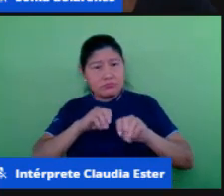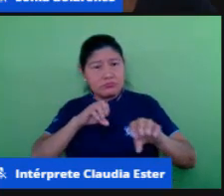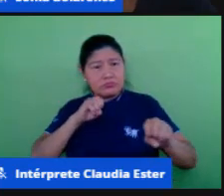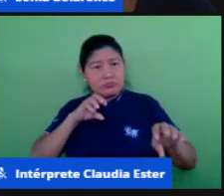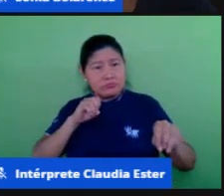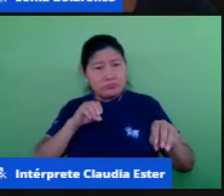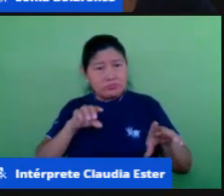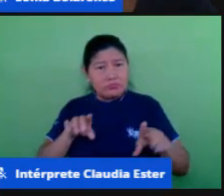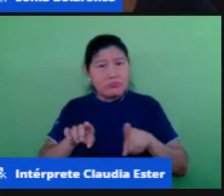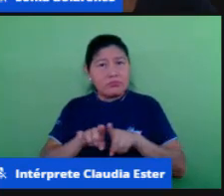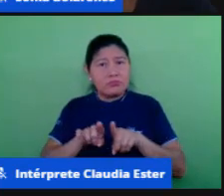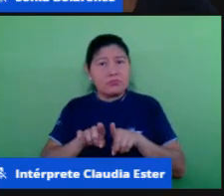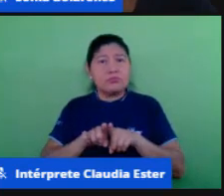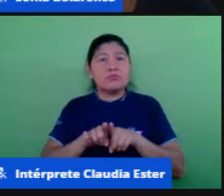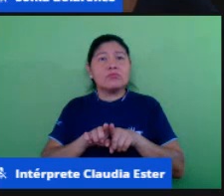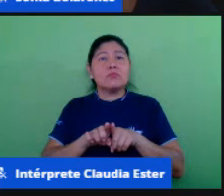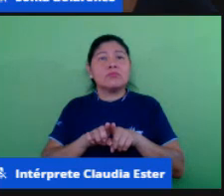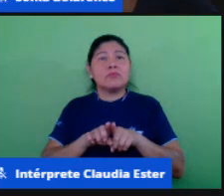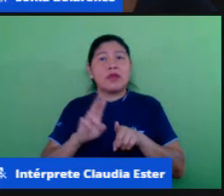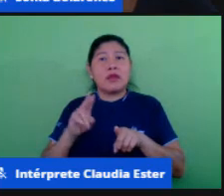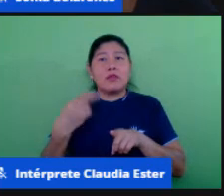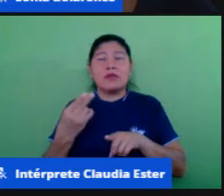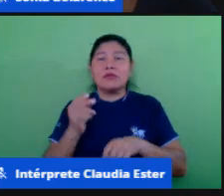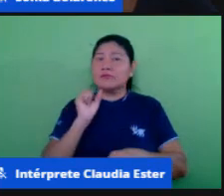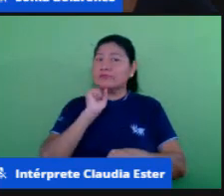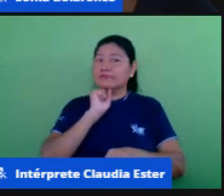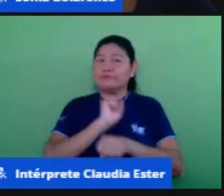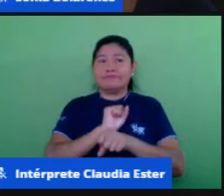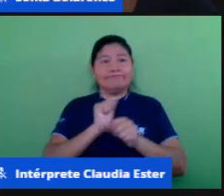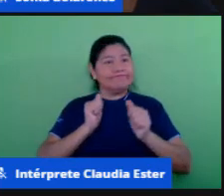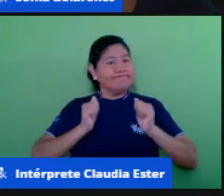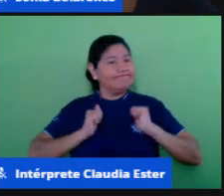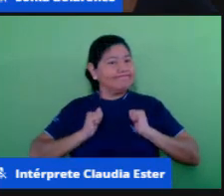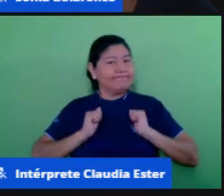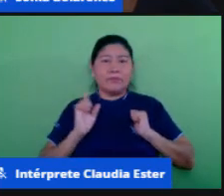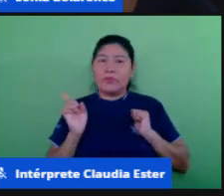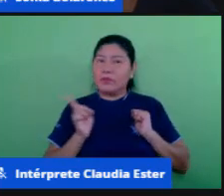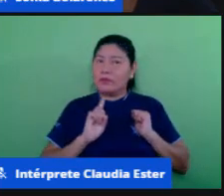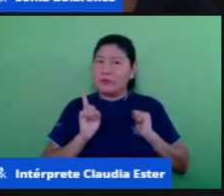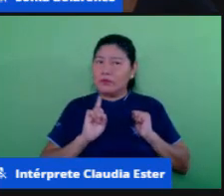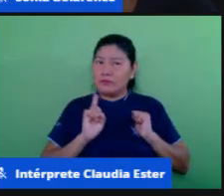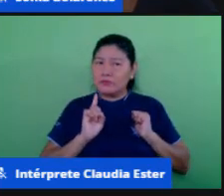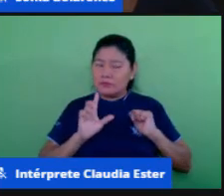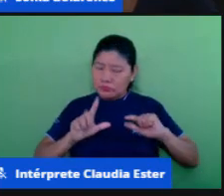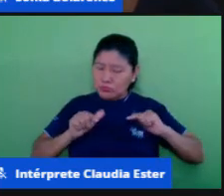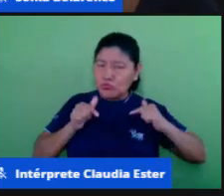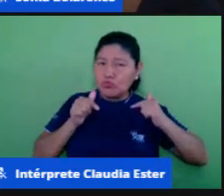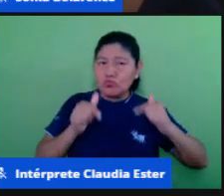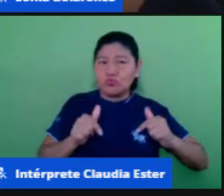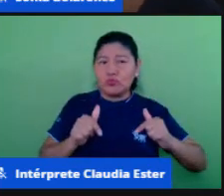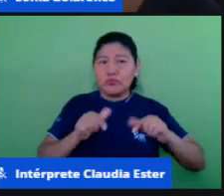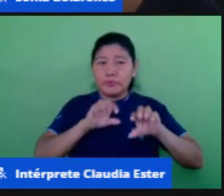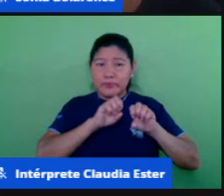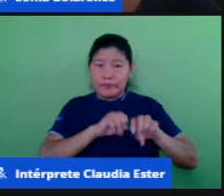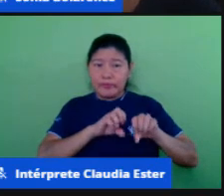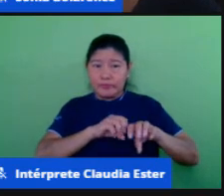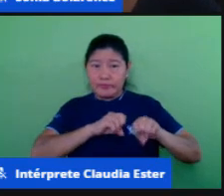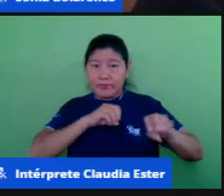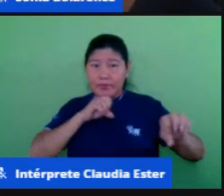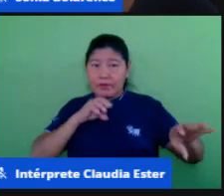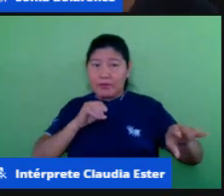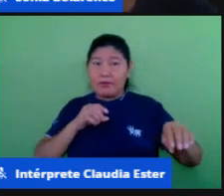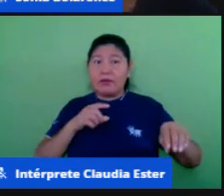nós não estamos parando o ensino remoto ele